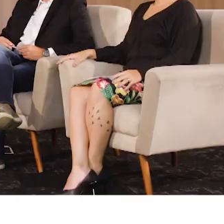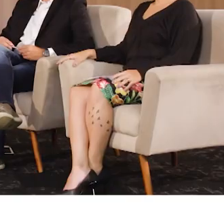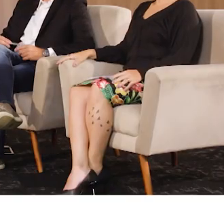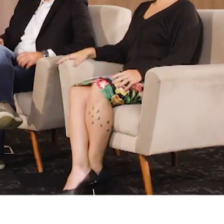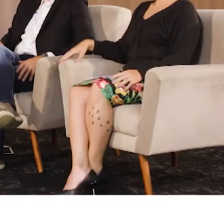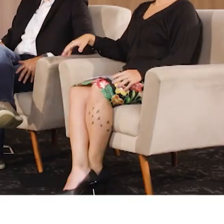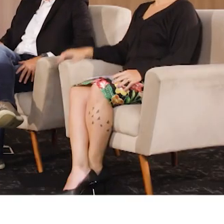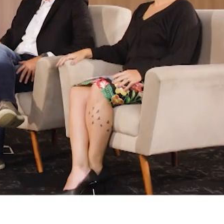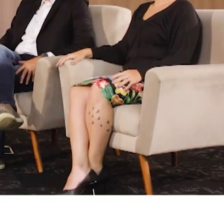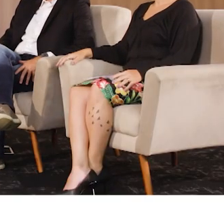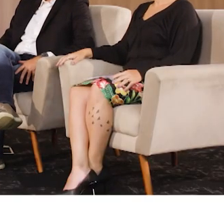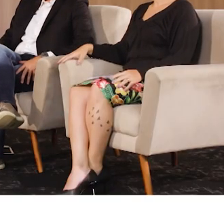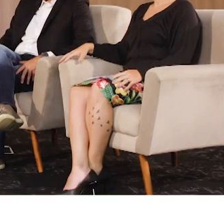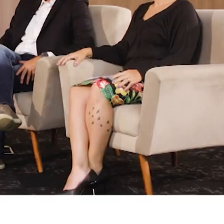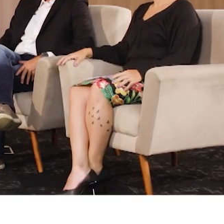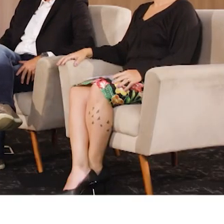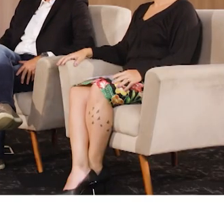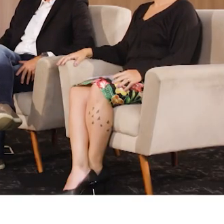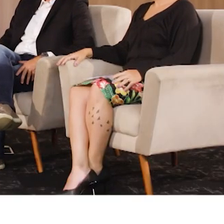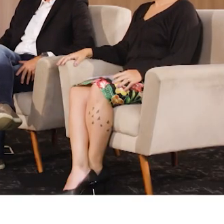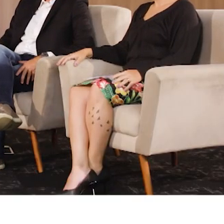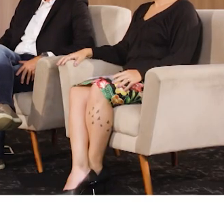Tchau, tchau, tchau.